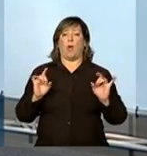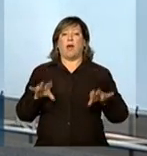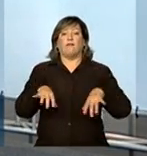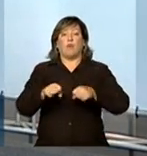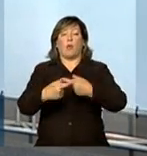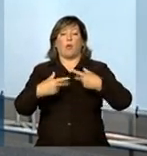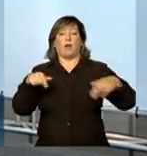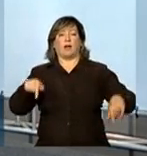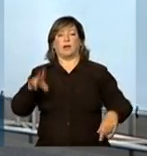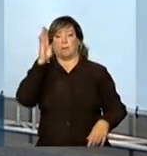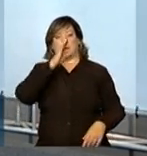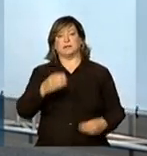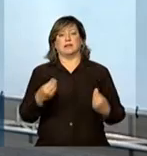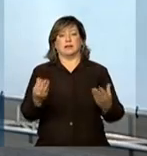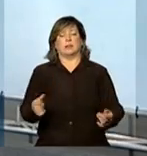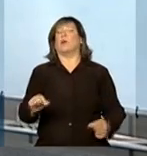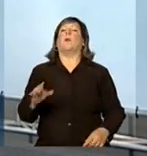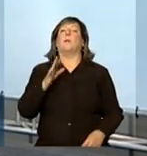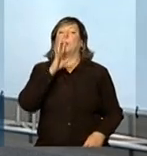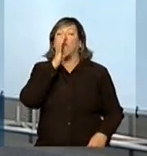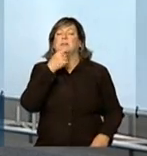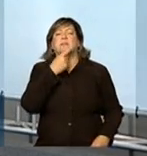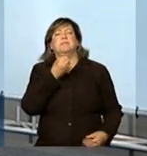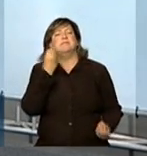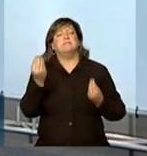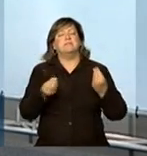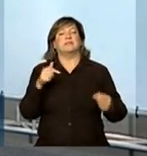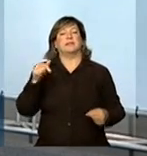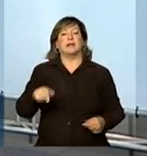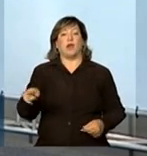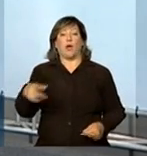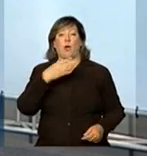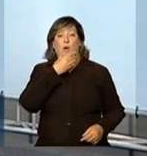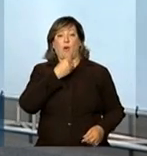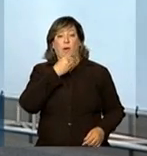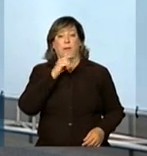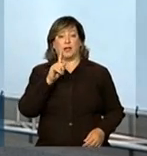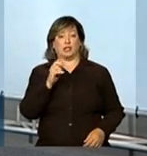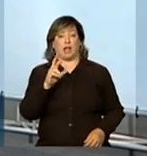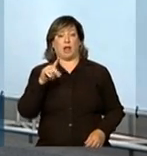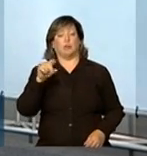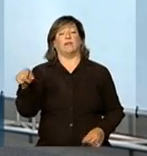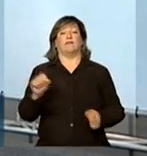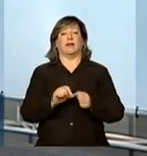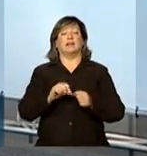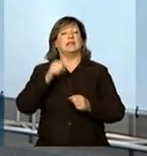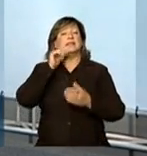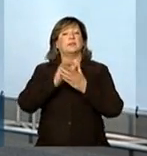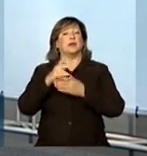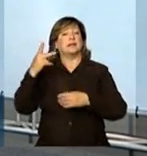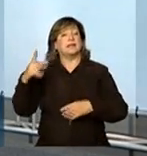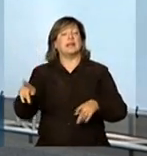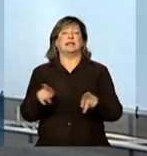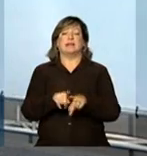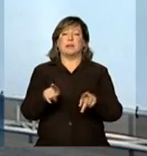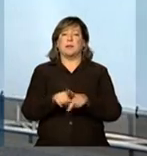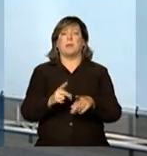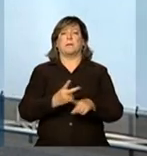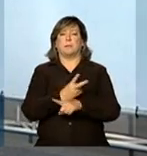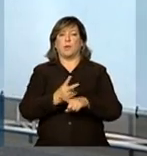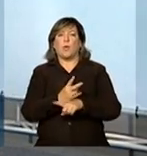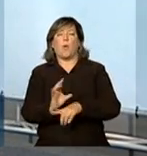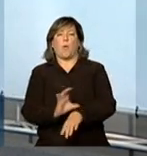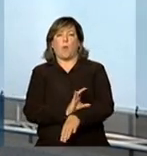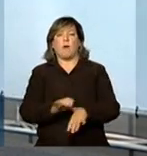Brasil. E o mais engraçado é que o grande incentivo para o Geraldo começar a fazer o curso veio da esposa, que também está buscando